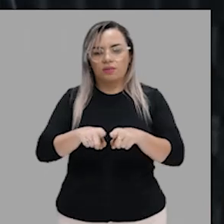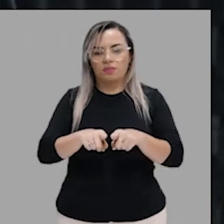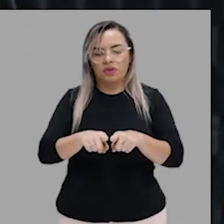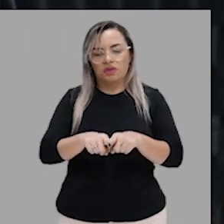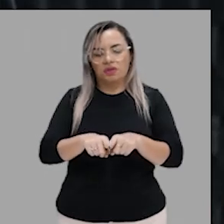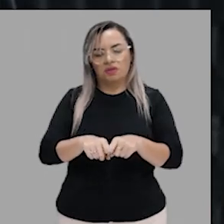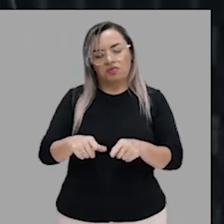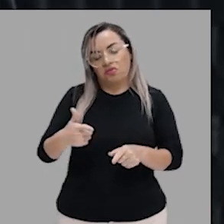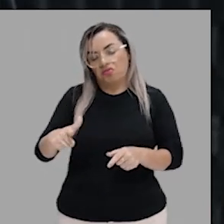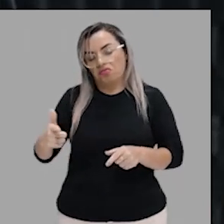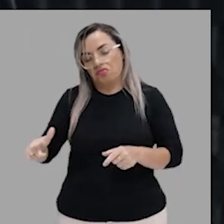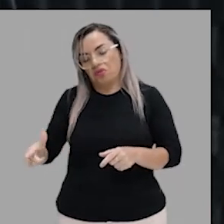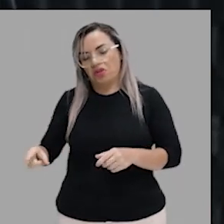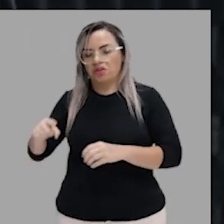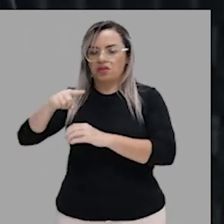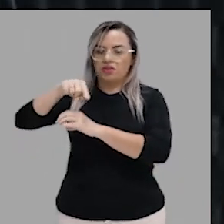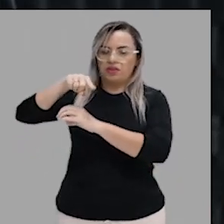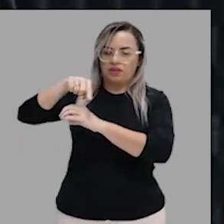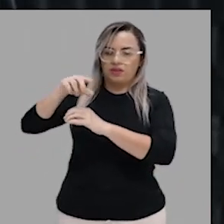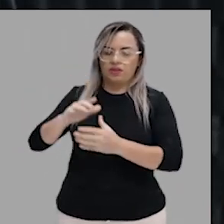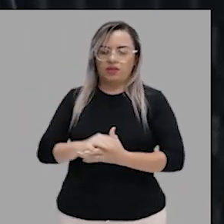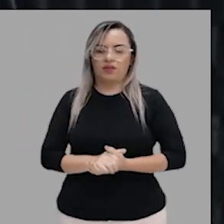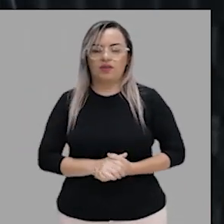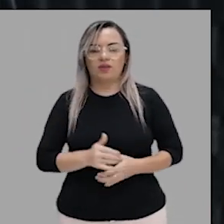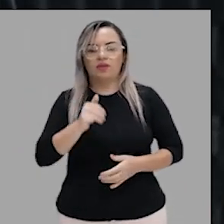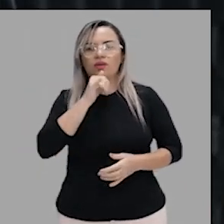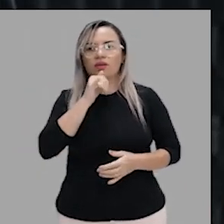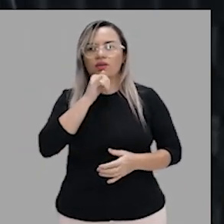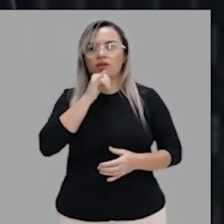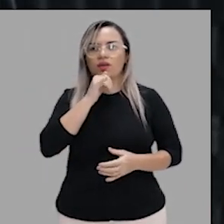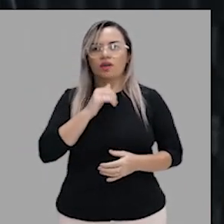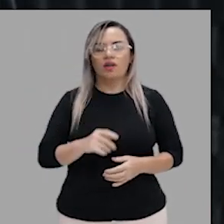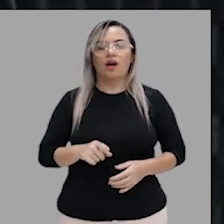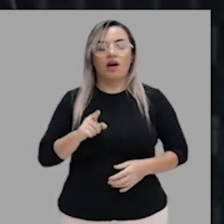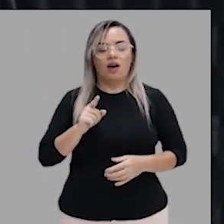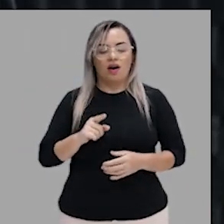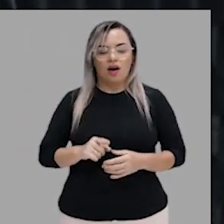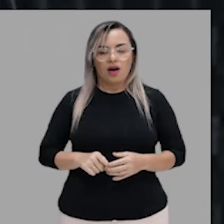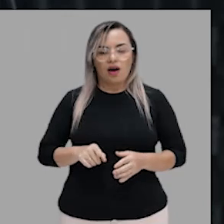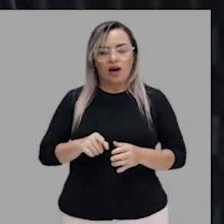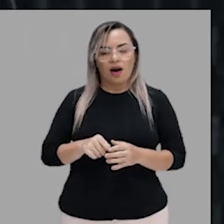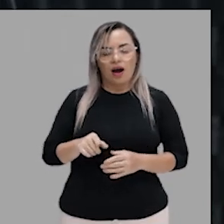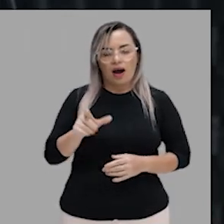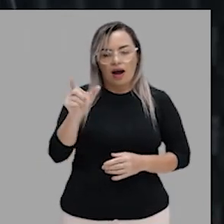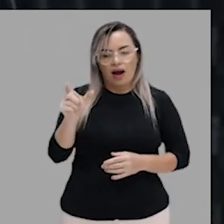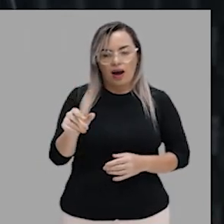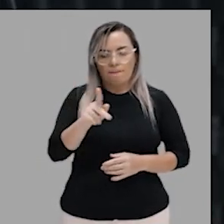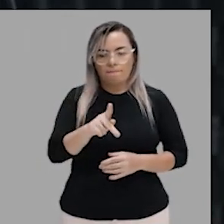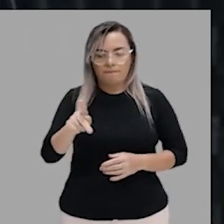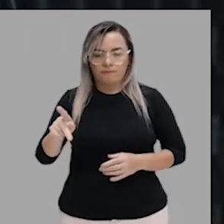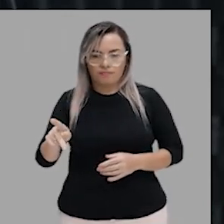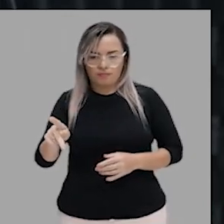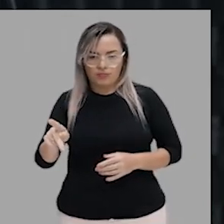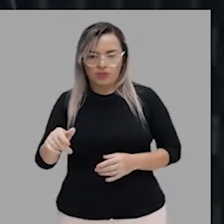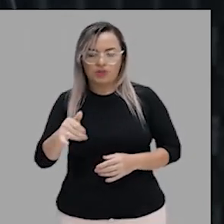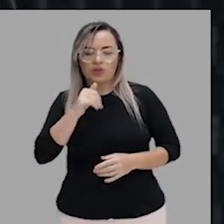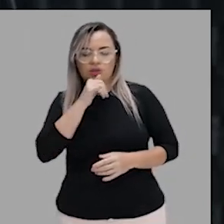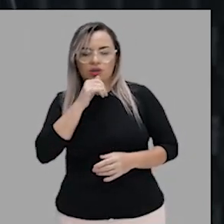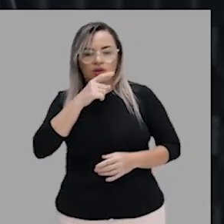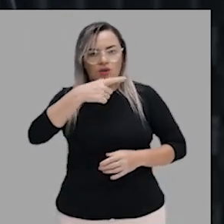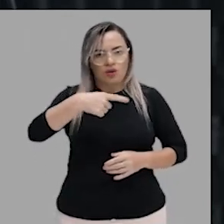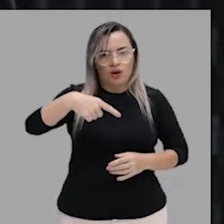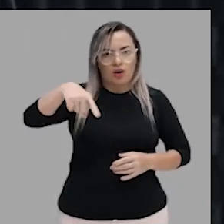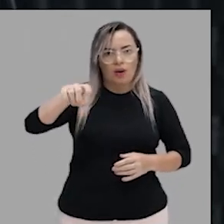gravação, eu posso ir para a casa, no caso, a minha, ou eu posso ir à casa da minha